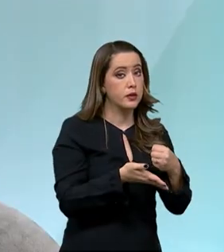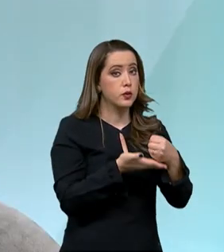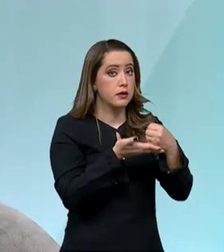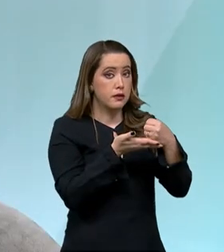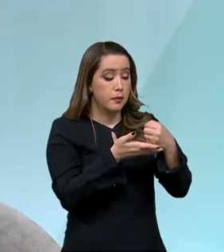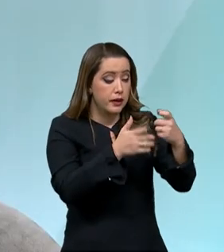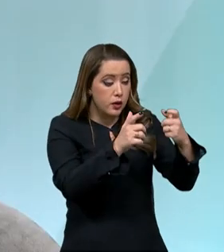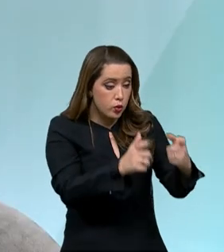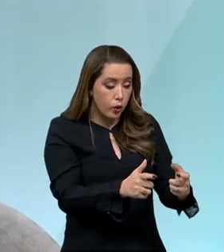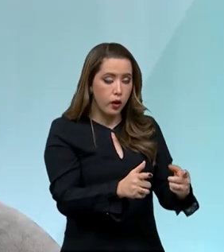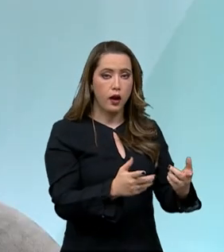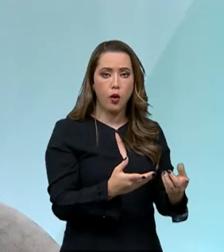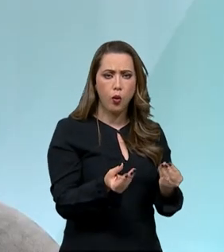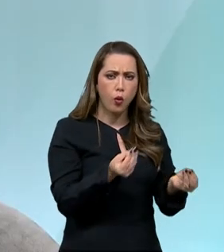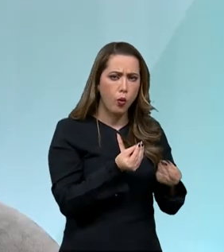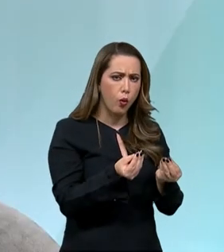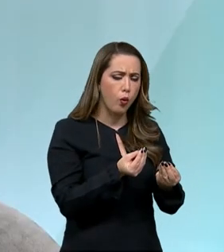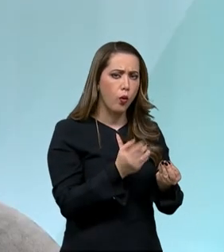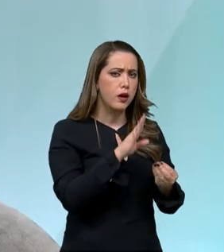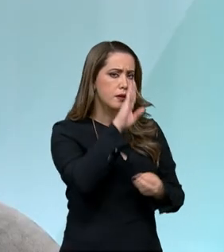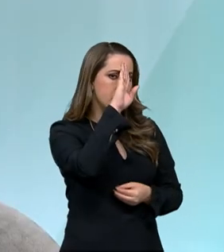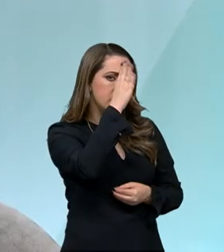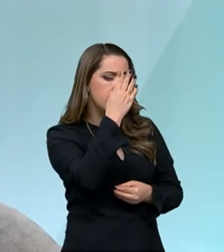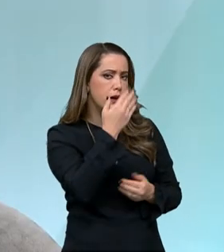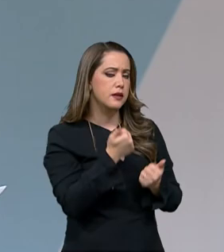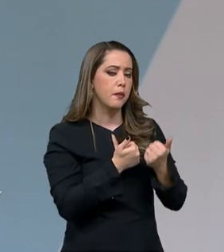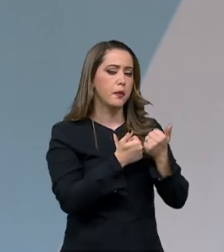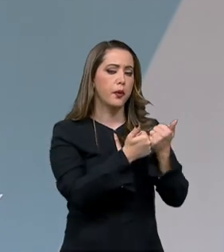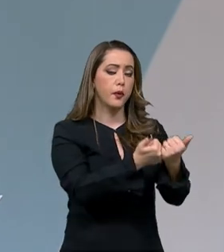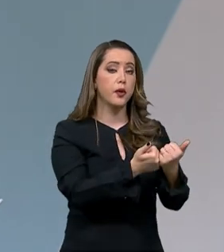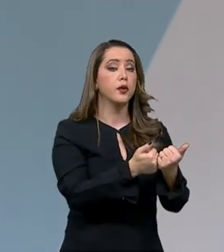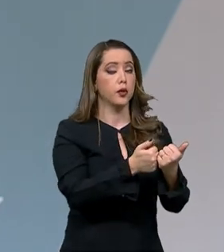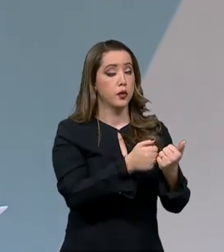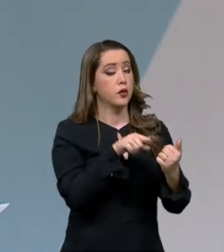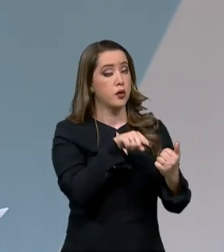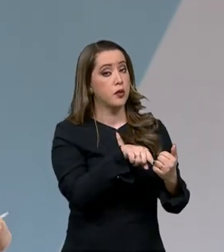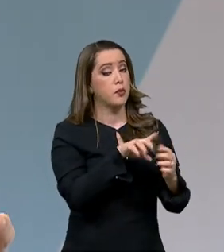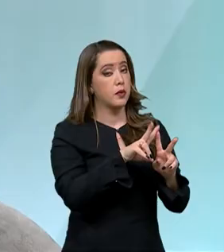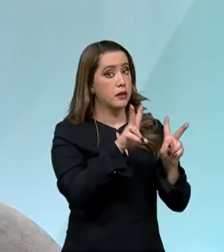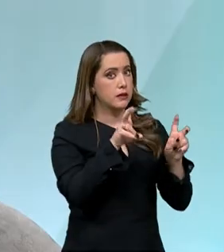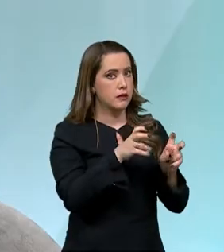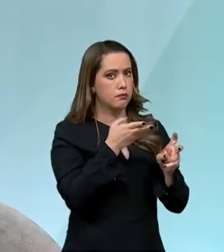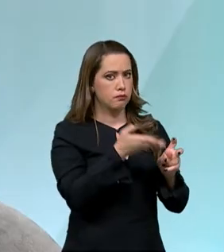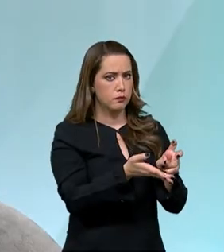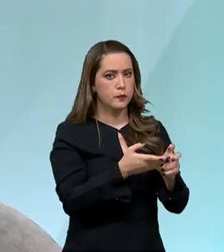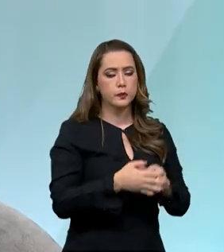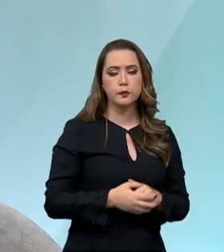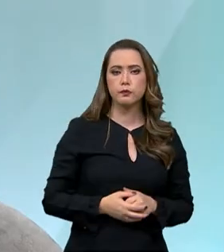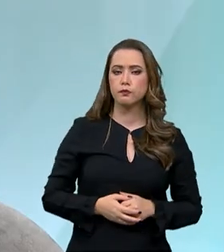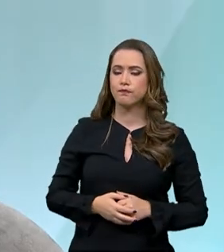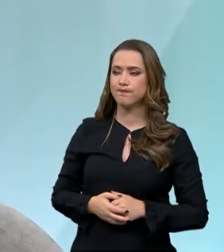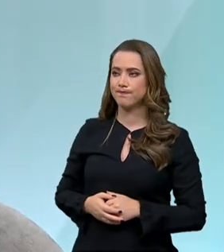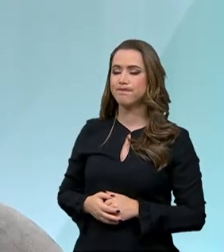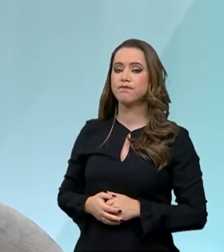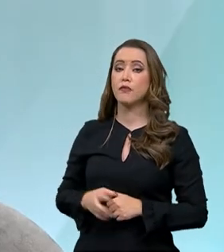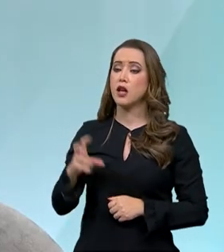O senhor poderia destacar quais são as principais contribuições da Embrapa nesse sentido? Ao longo dessas últimas cinco décadas, Roberta